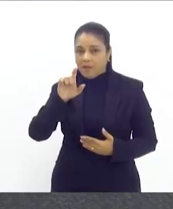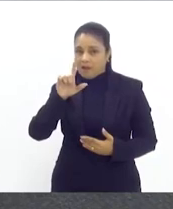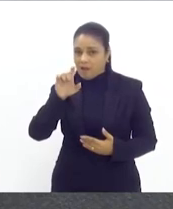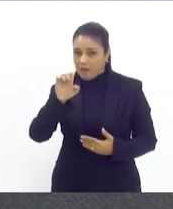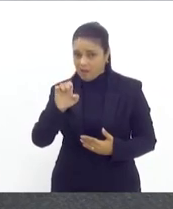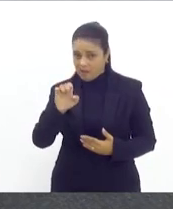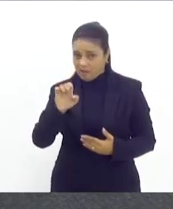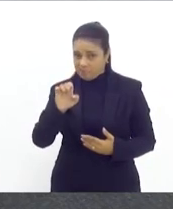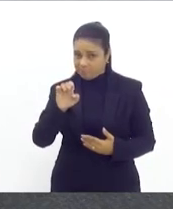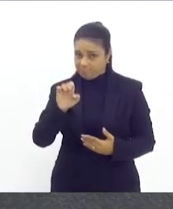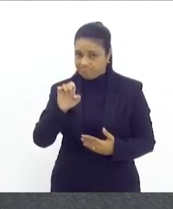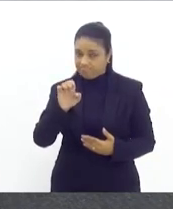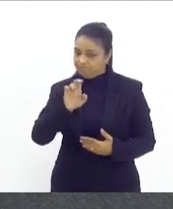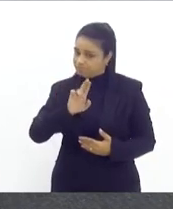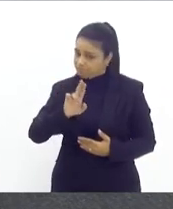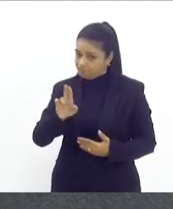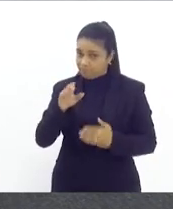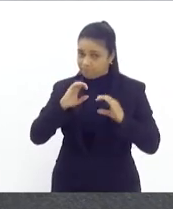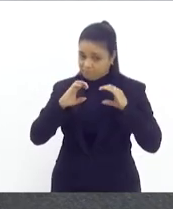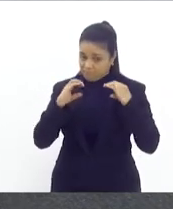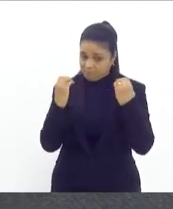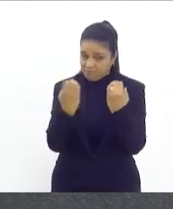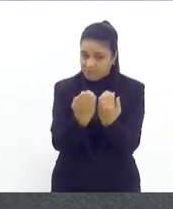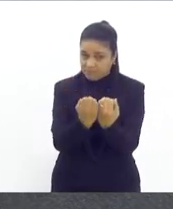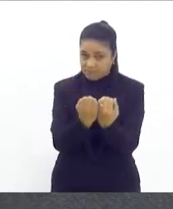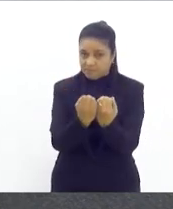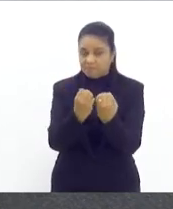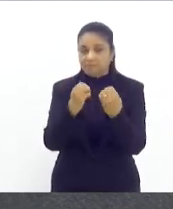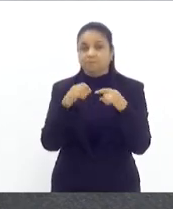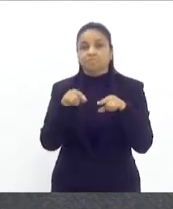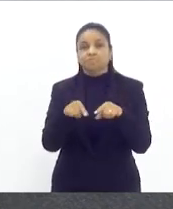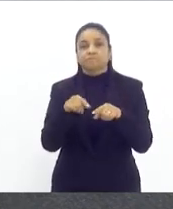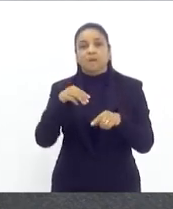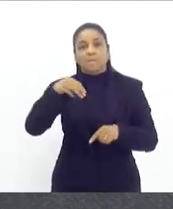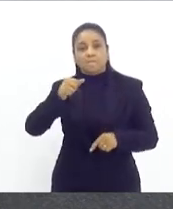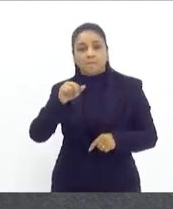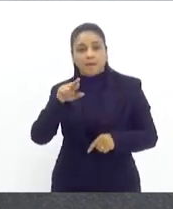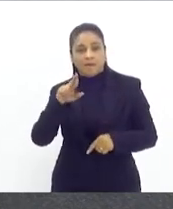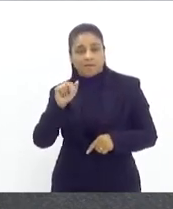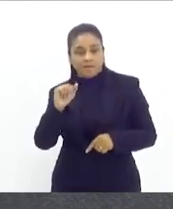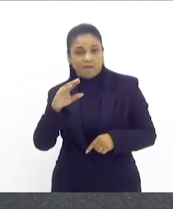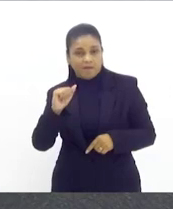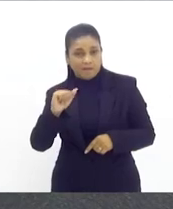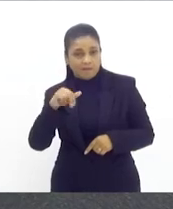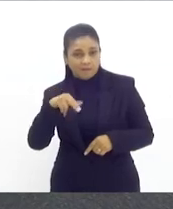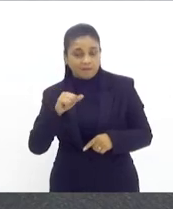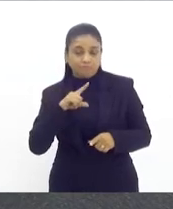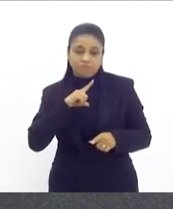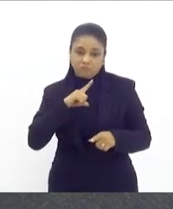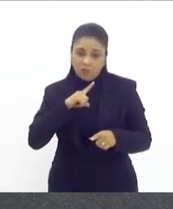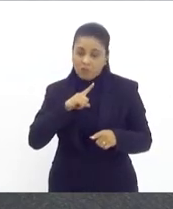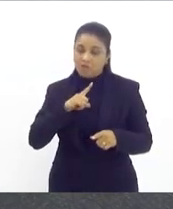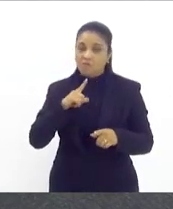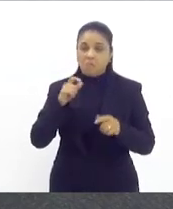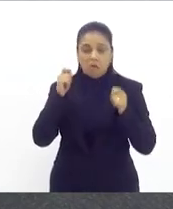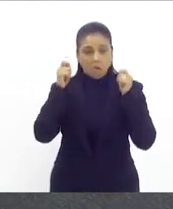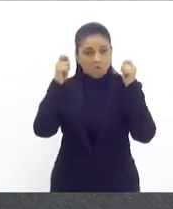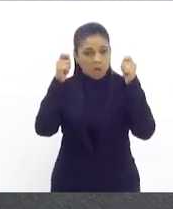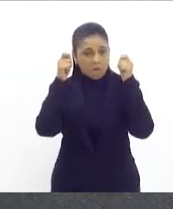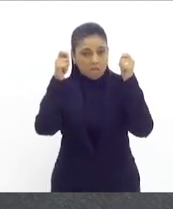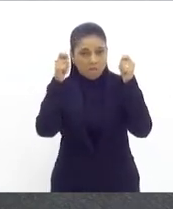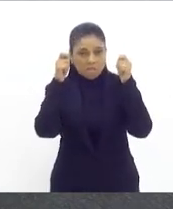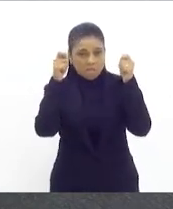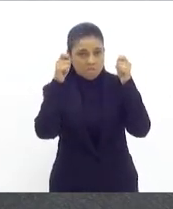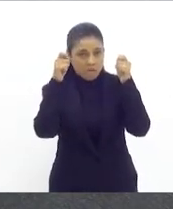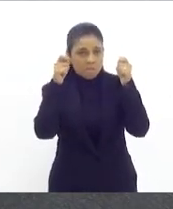como nós não imaginávamos, houve uma profunda manifestação, e eu quero aplaudir,